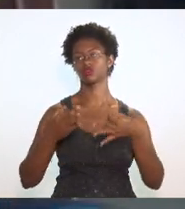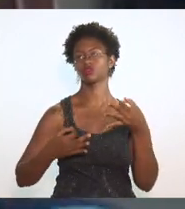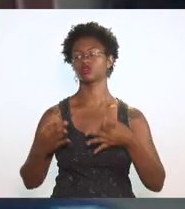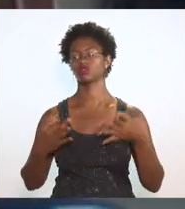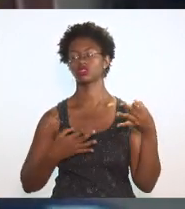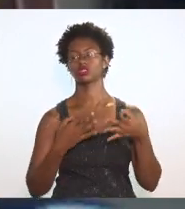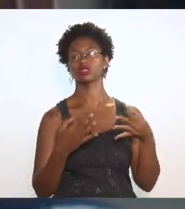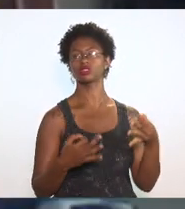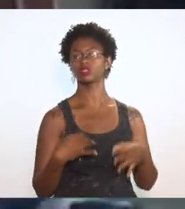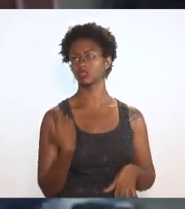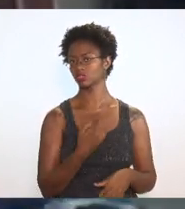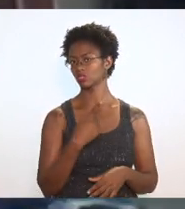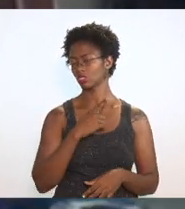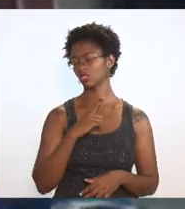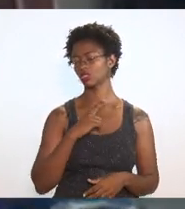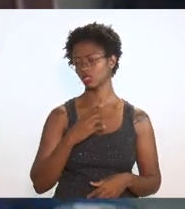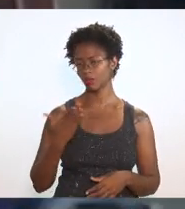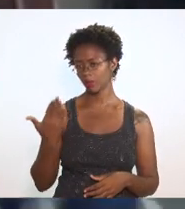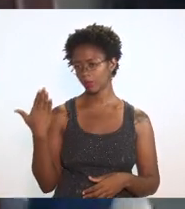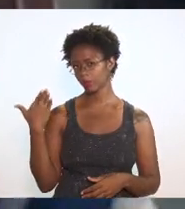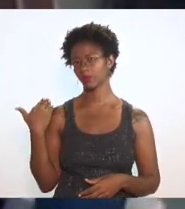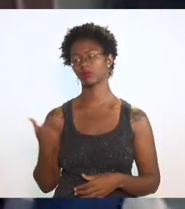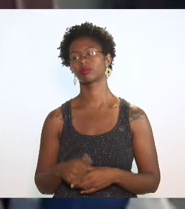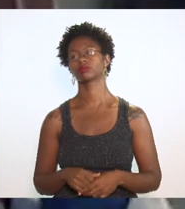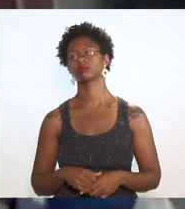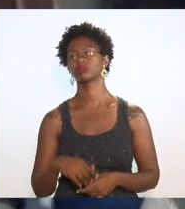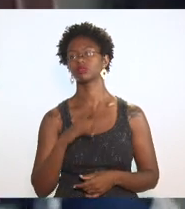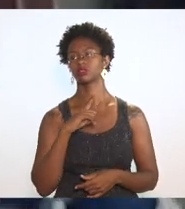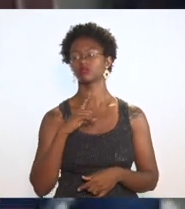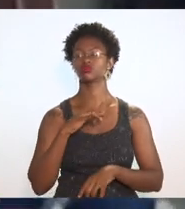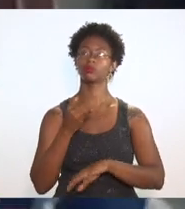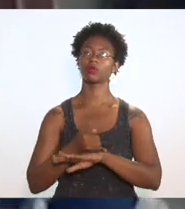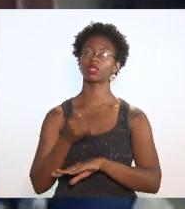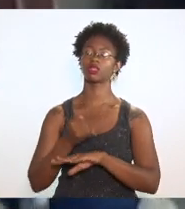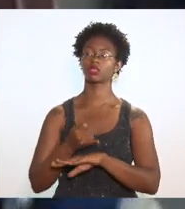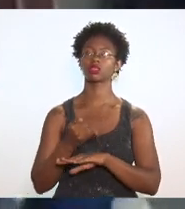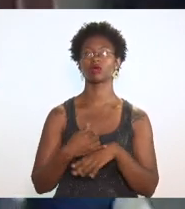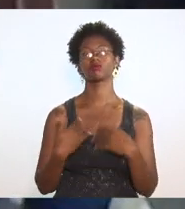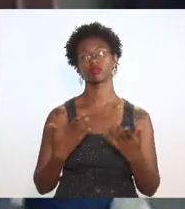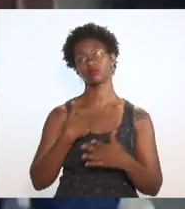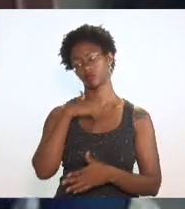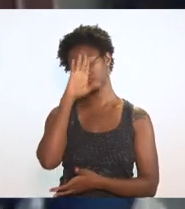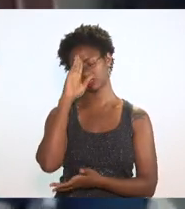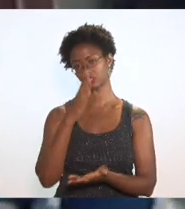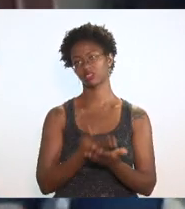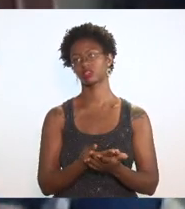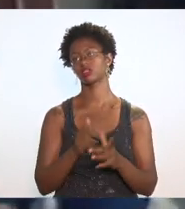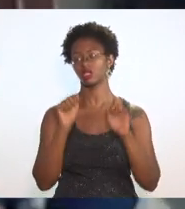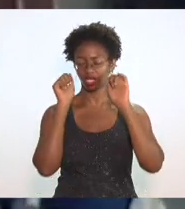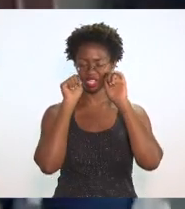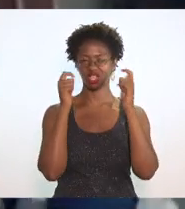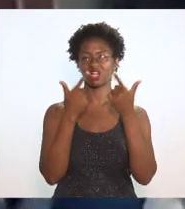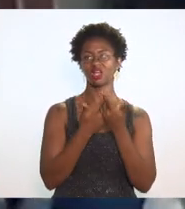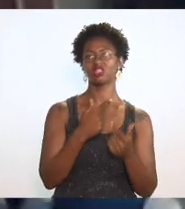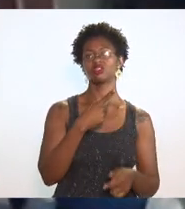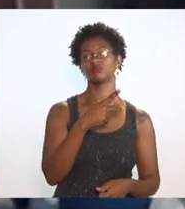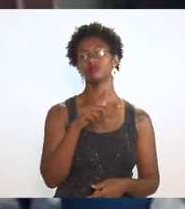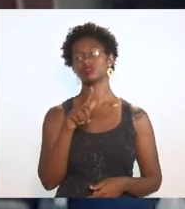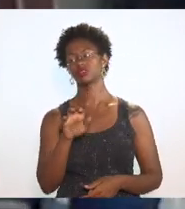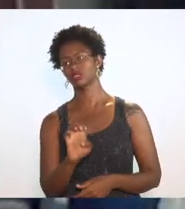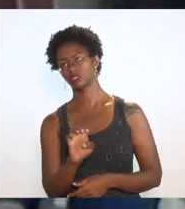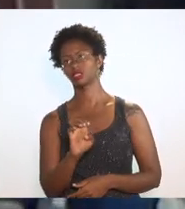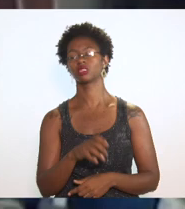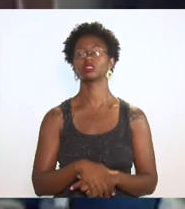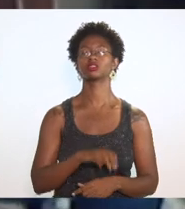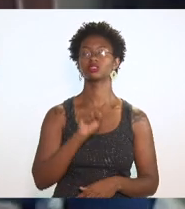há pouco tempo o caso do setor metal mecânico e eu acredito que nem a LERJ nem a PGE acho que